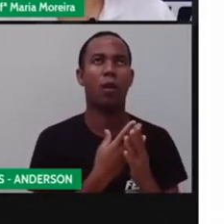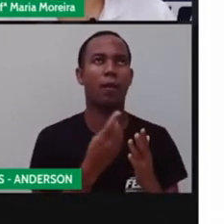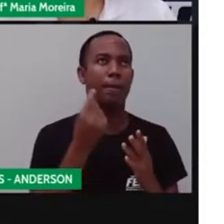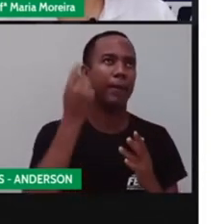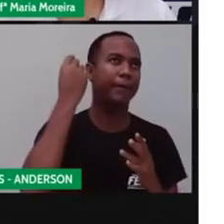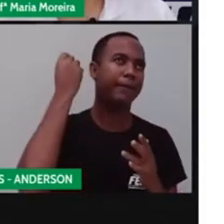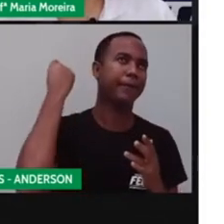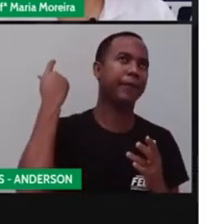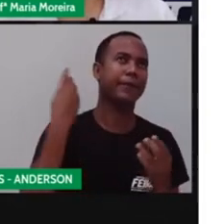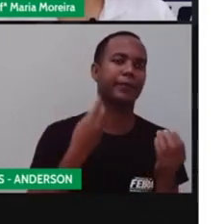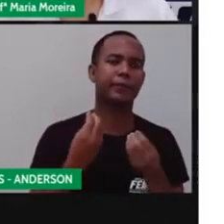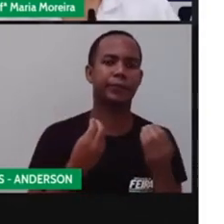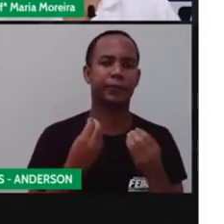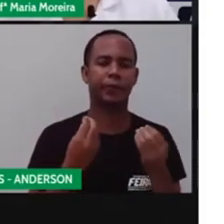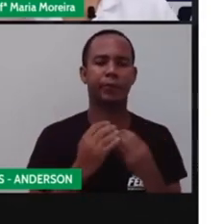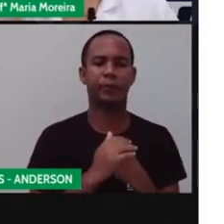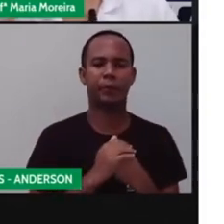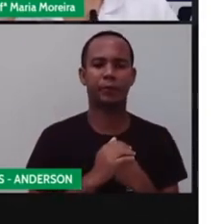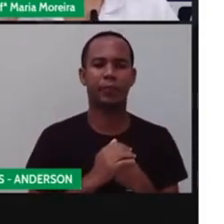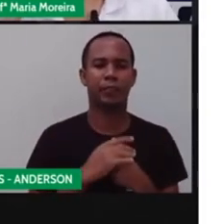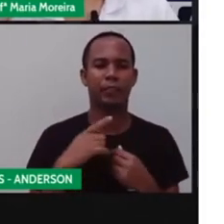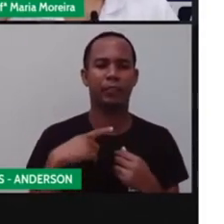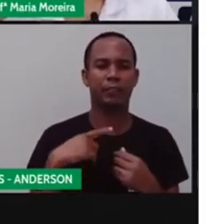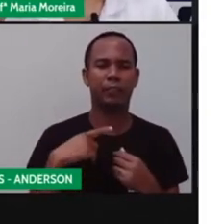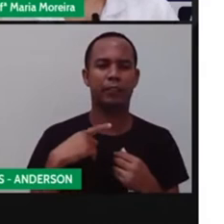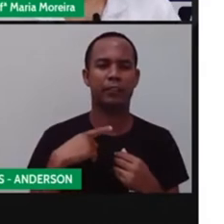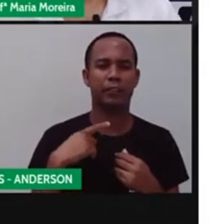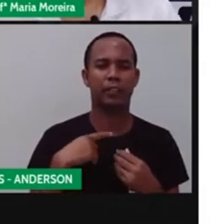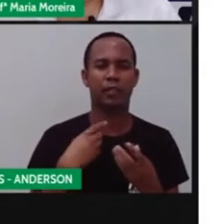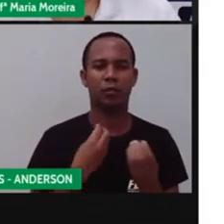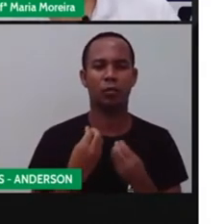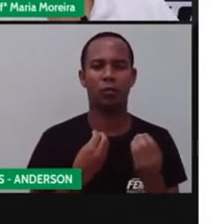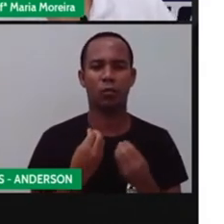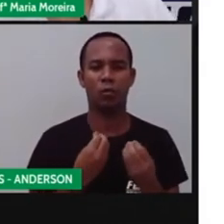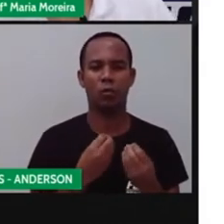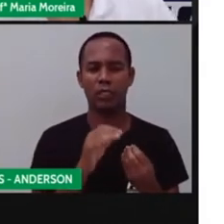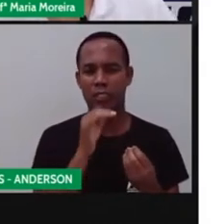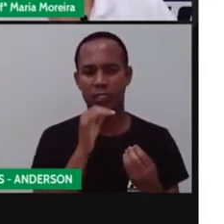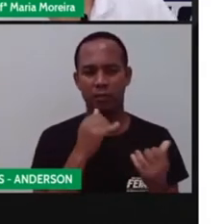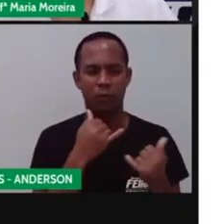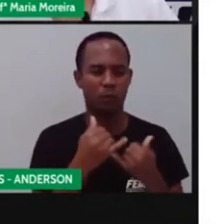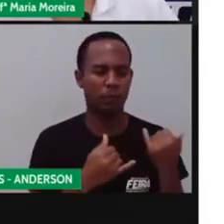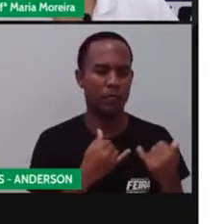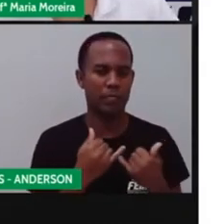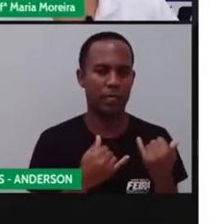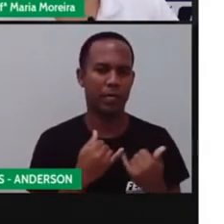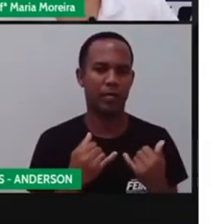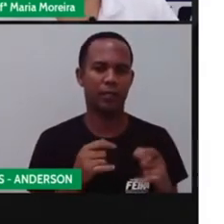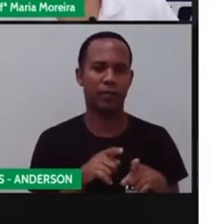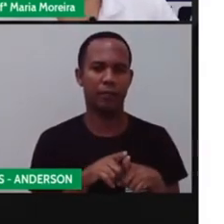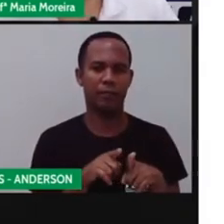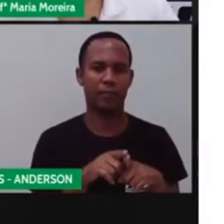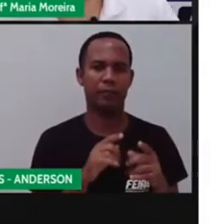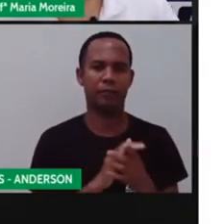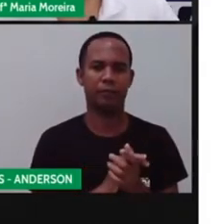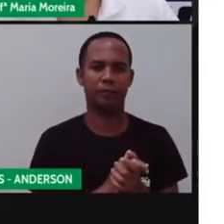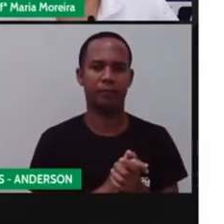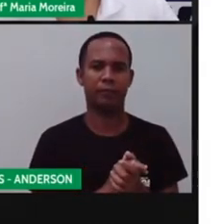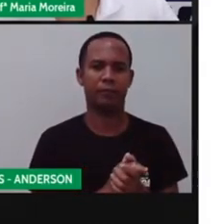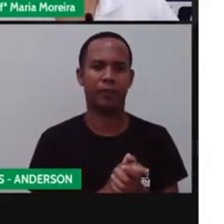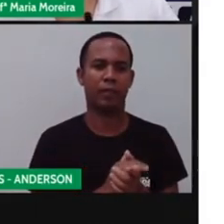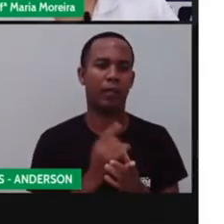breve, com toda a segurança possível. Tinha o quê? Essas relações naquele momento de brincar. Porque existem brincadeiras o quê?